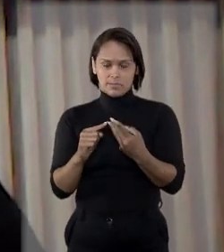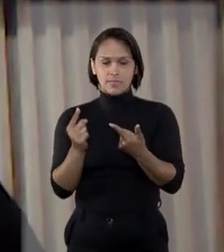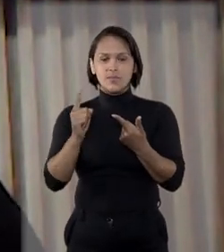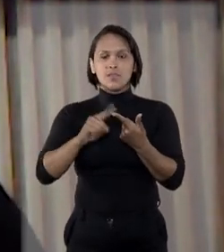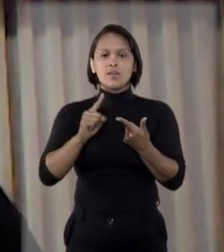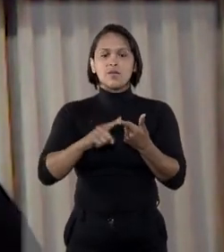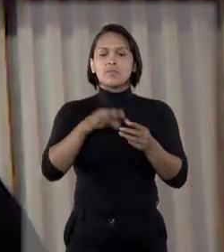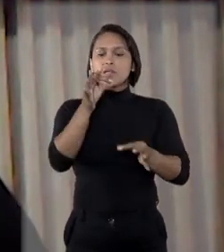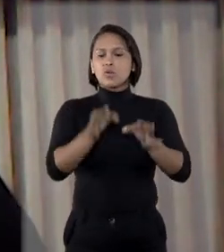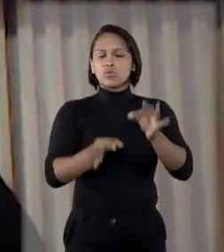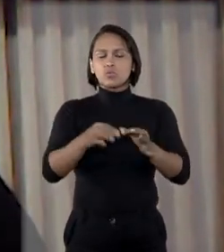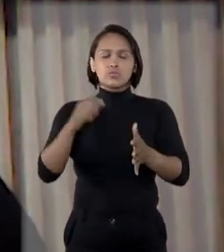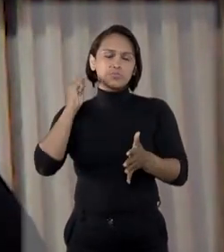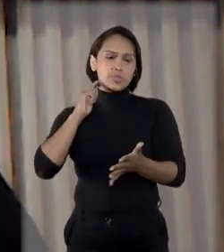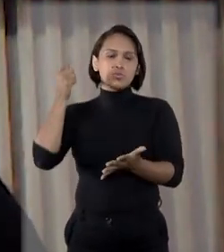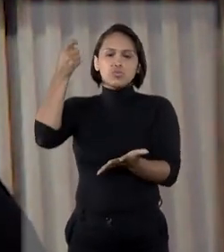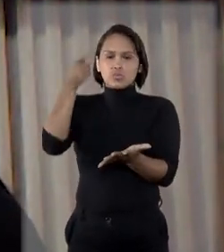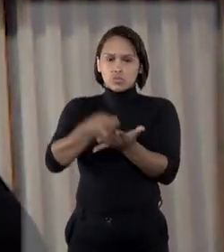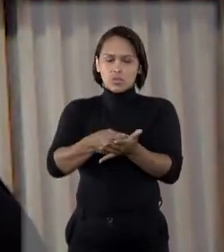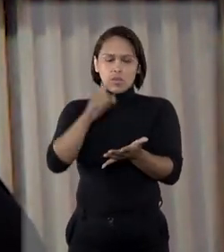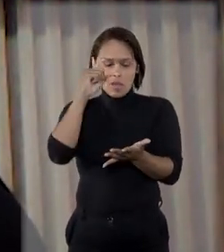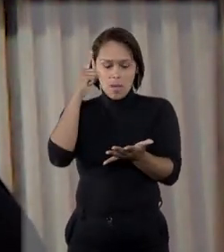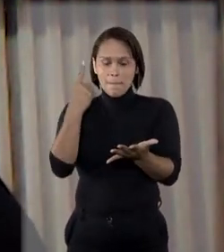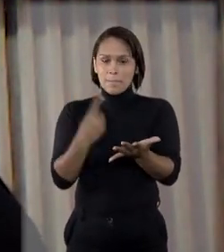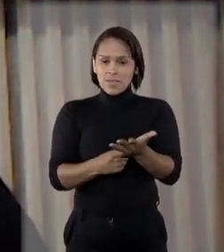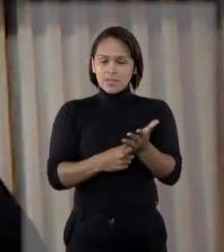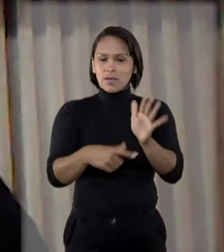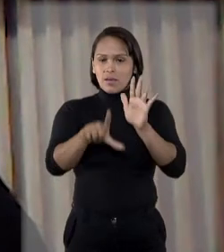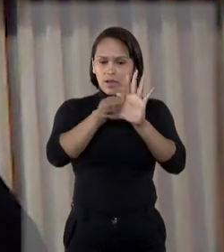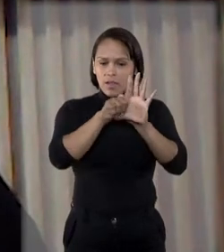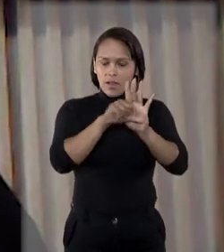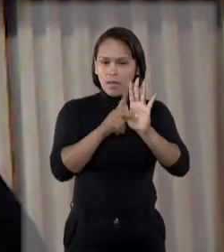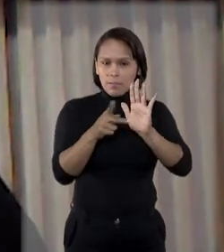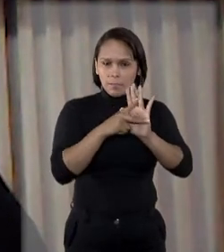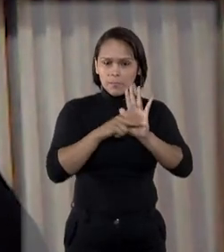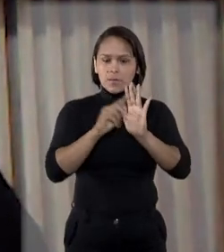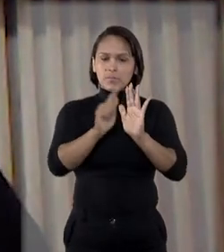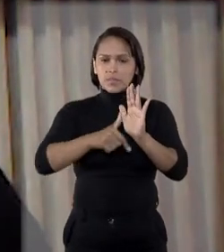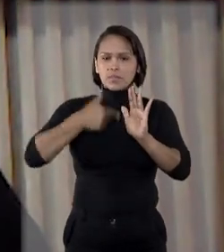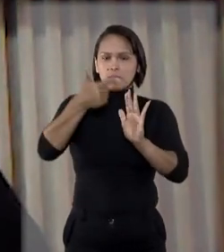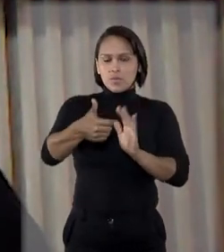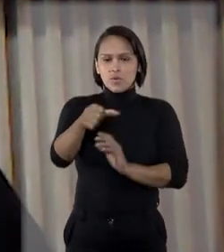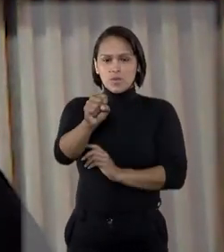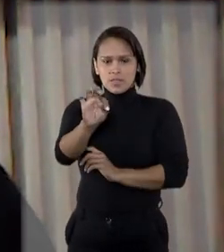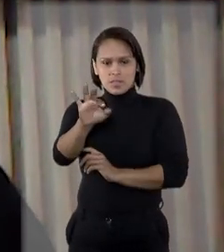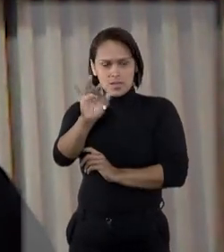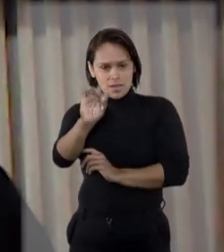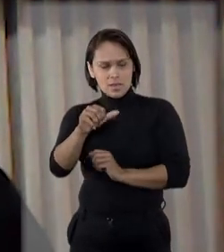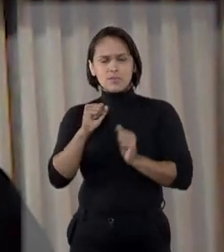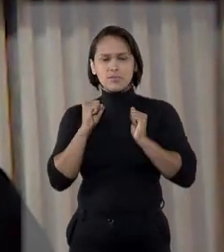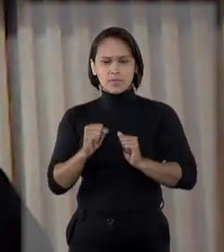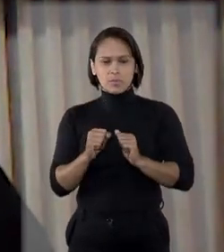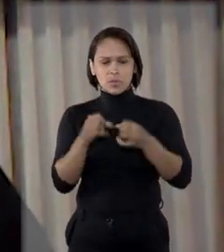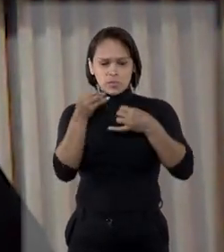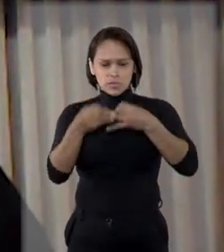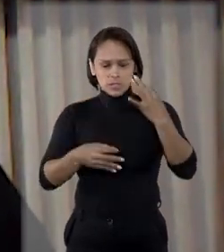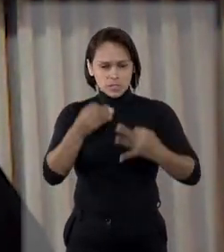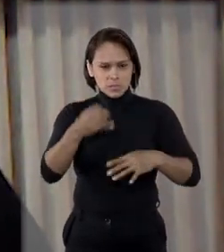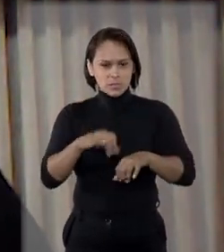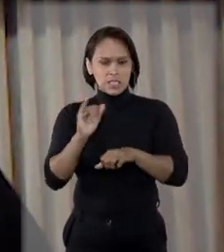A primeira é quando o julgador decide embasado em lei que posteriormente o STF declara essa lei